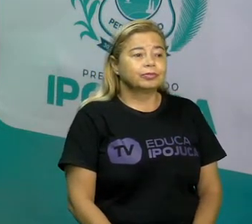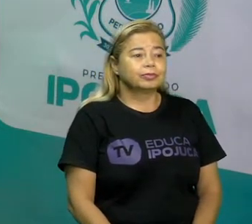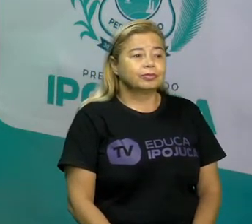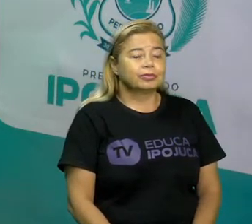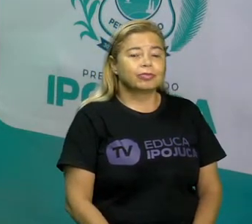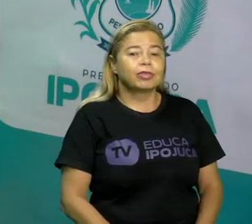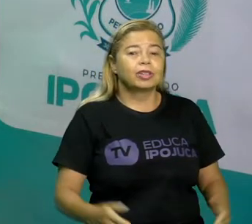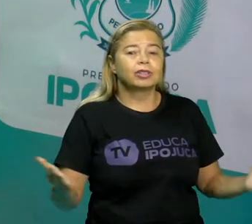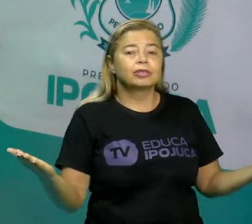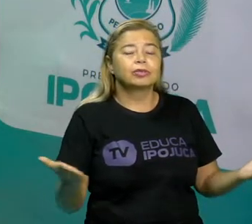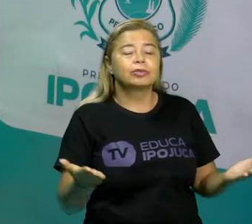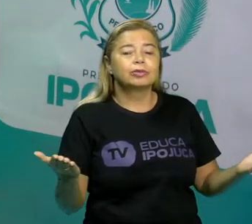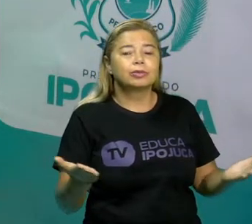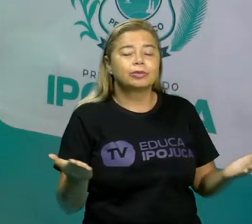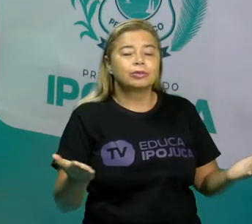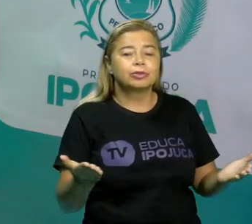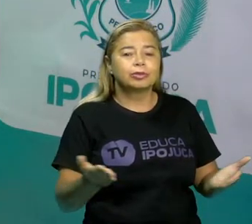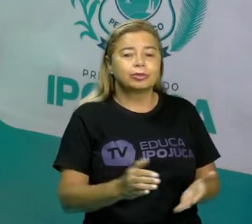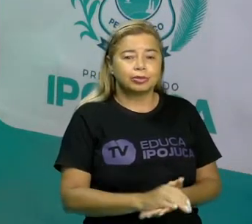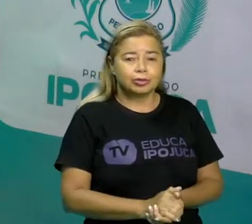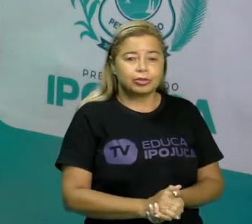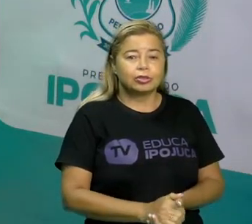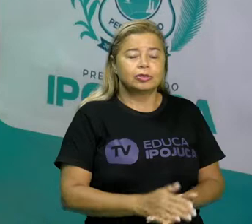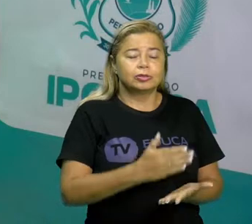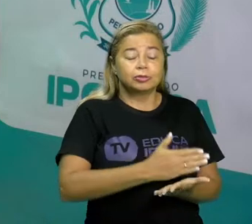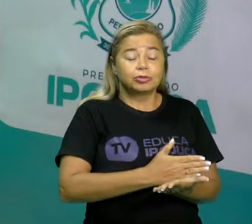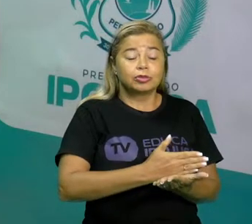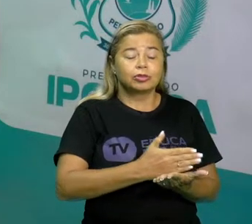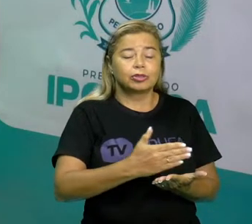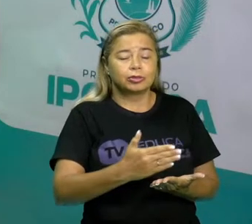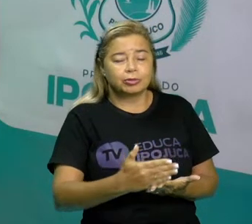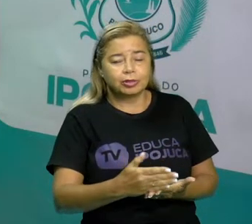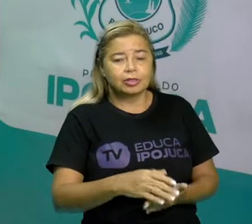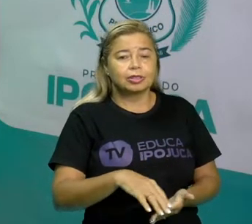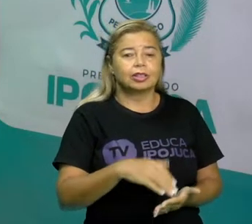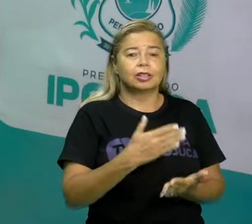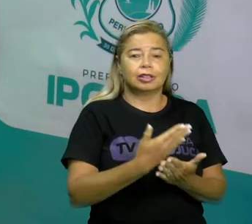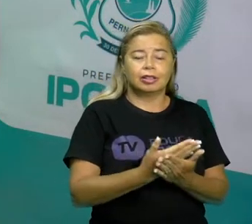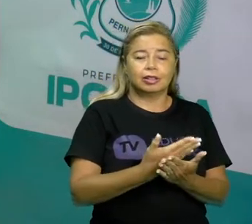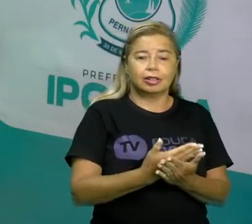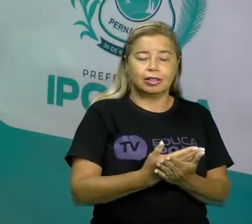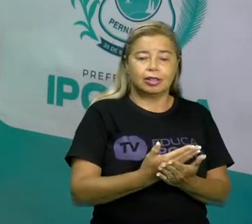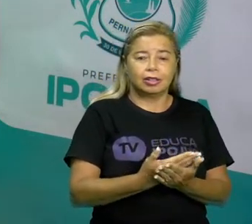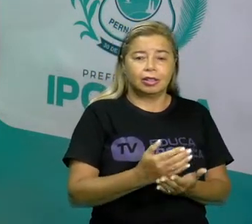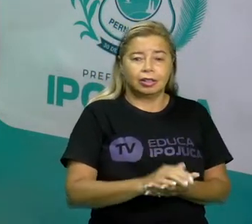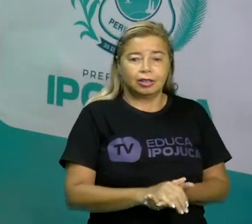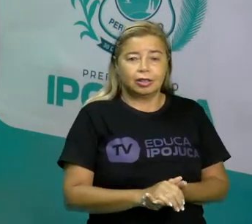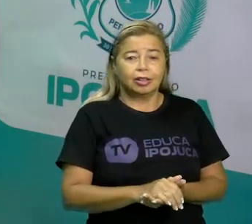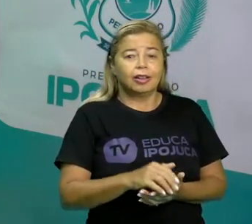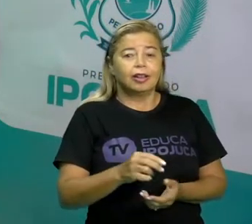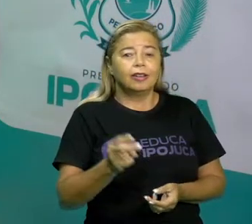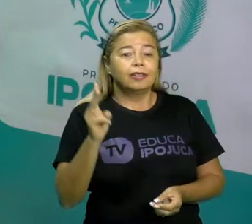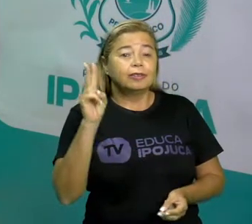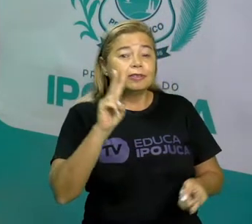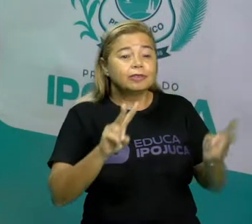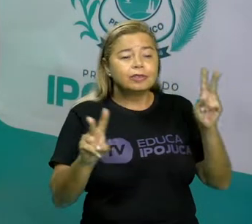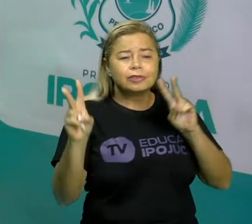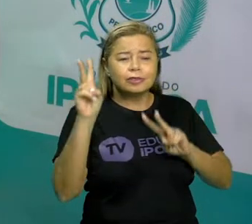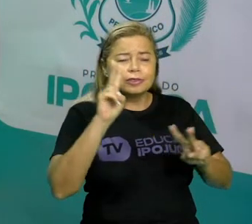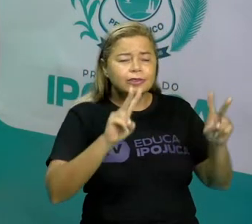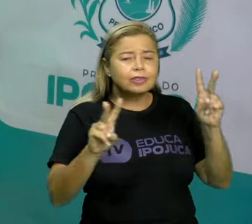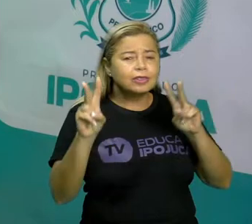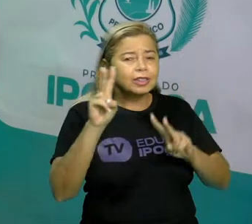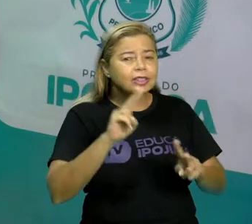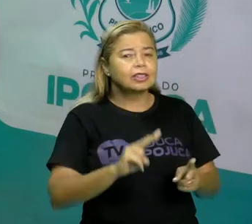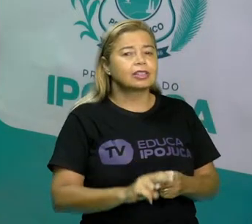Hoje nós vamos falar para começar a nossa aula, que vocês estão vindo do terceiro ano